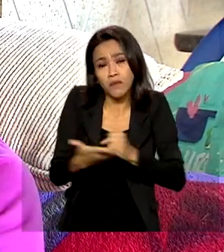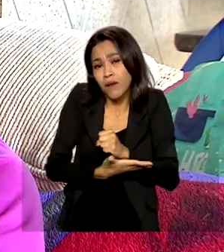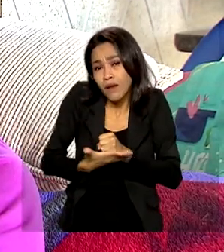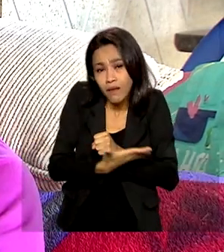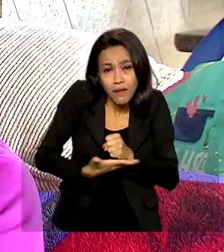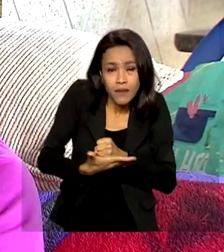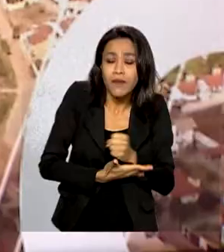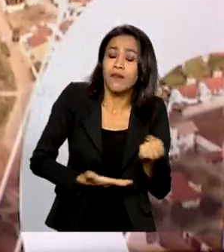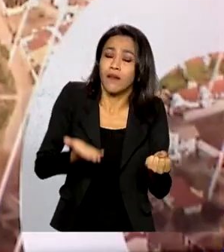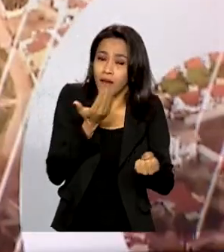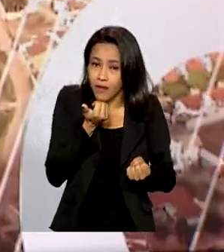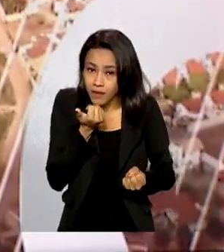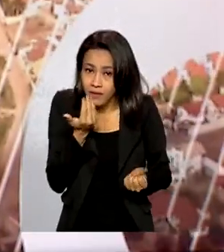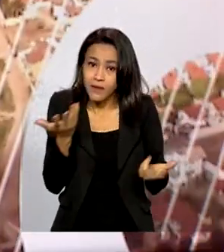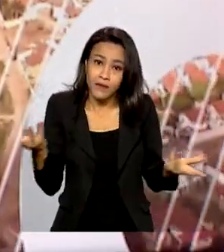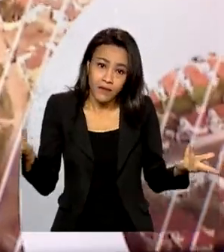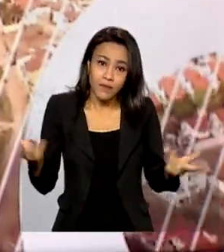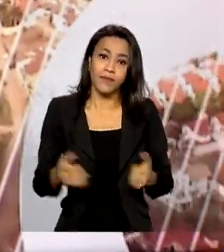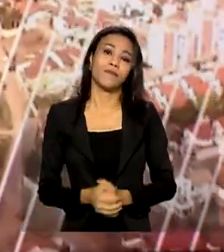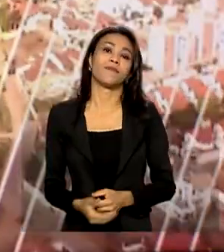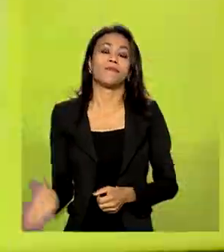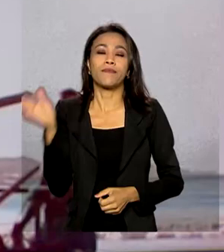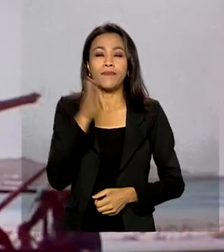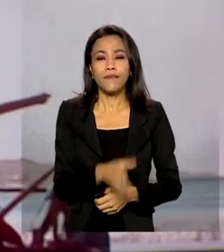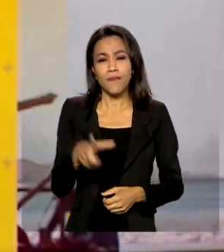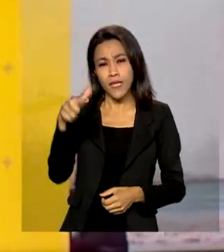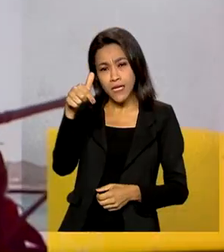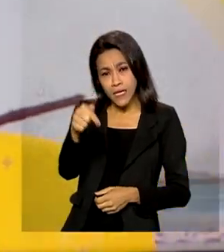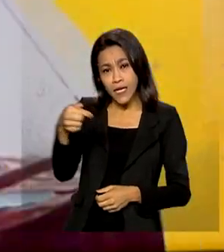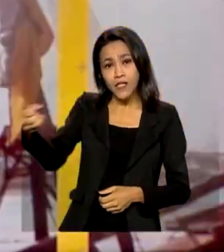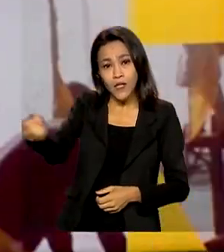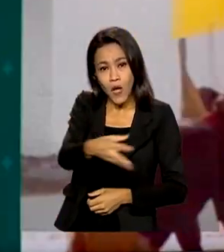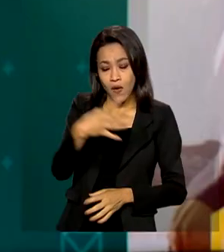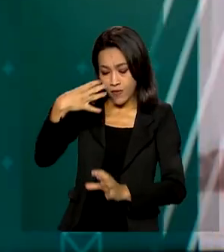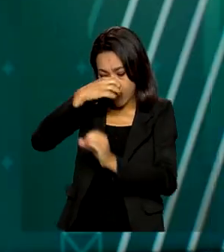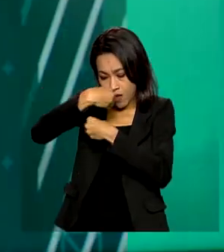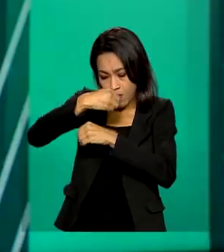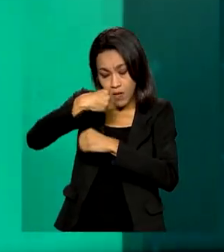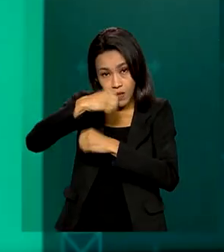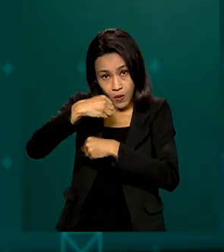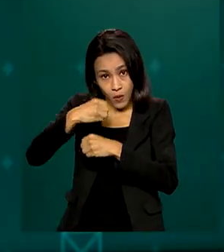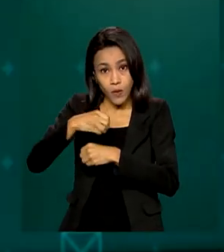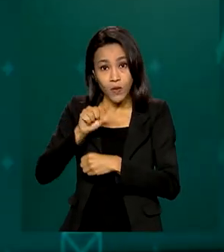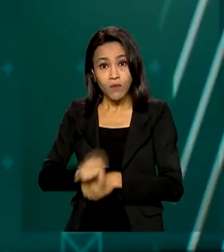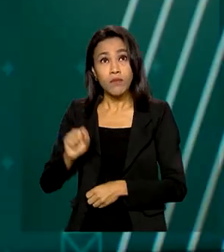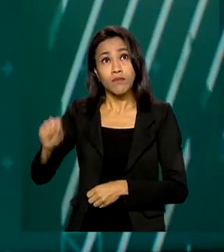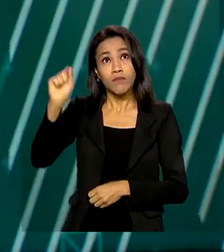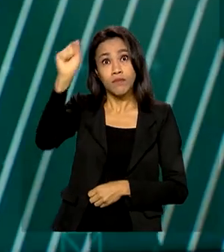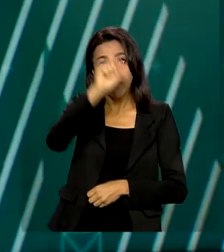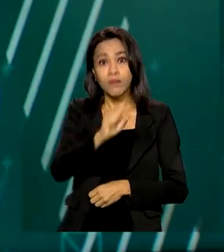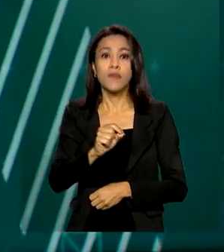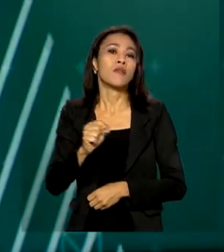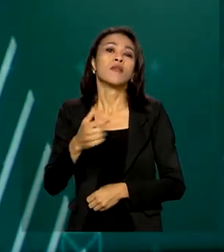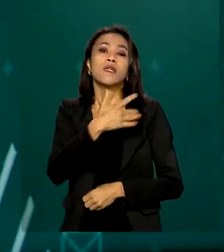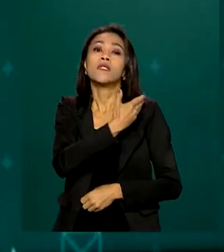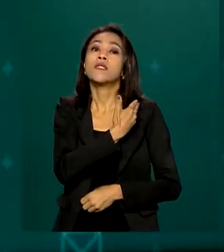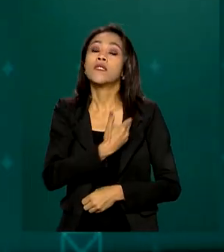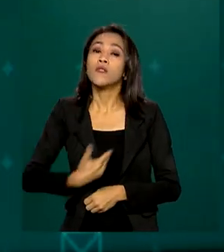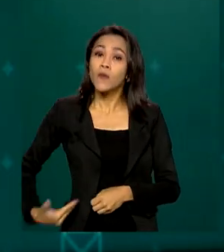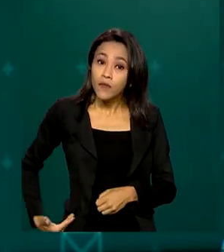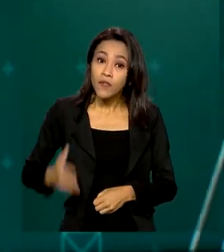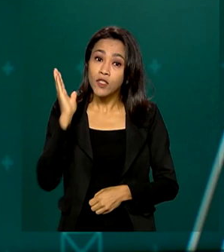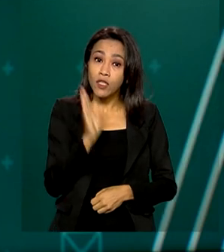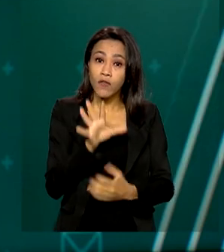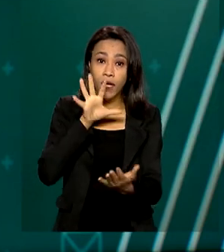alimentação. Sete novos laboratórios centrais de saúde pública foram cadastrados pelo